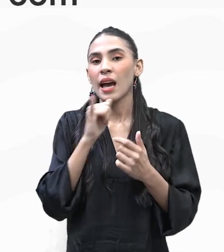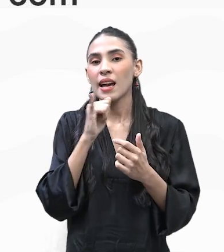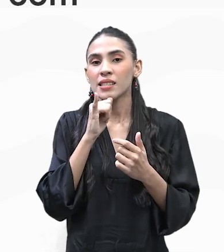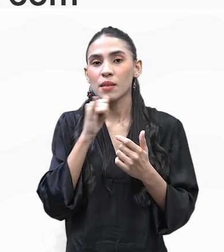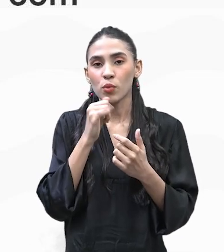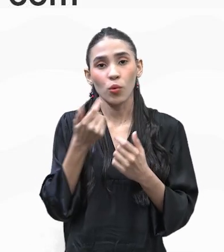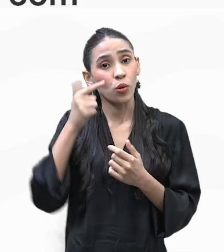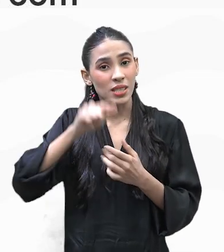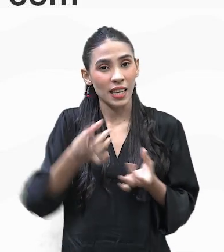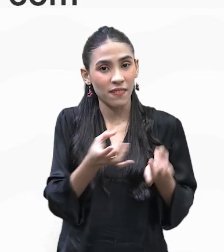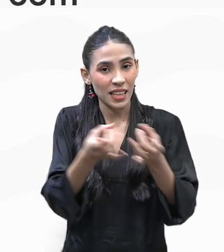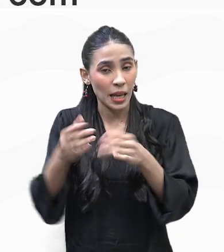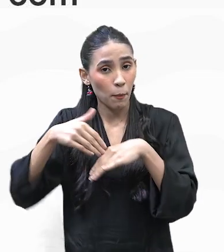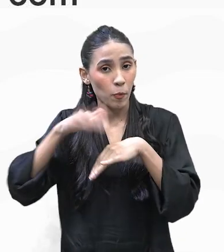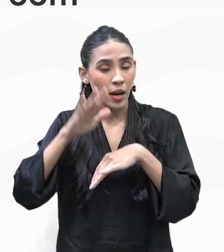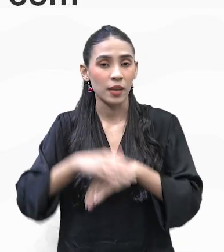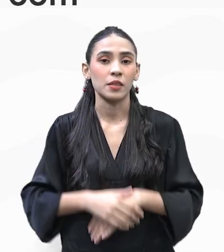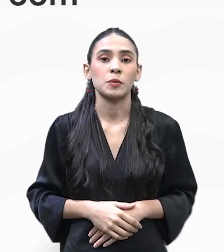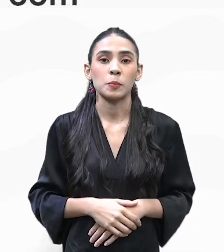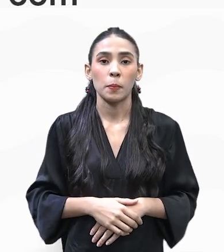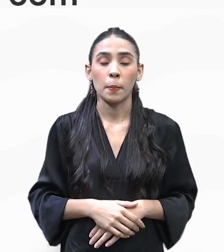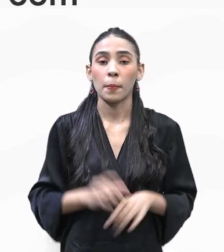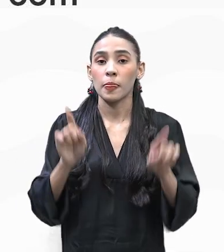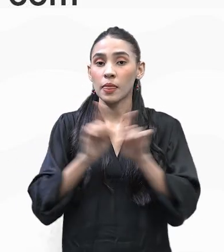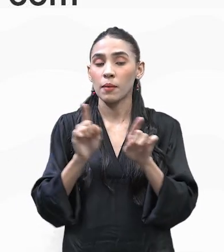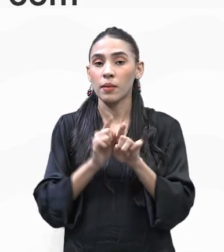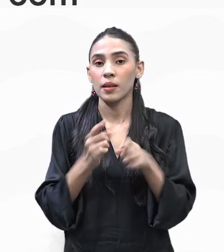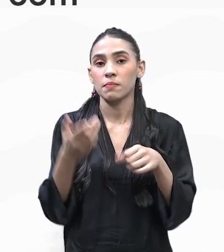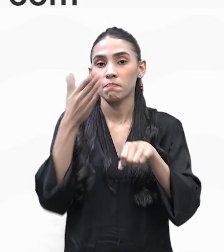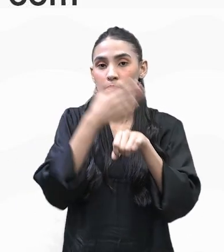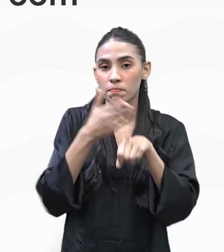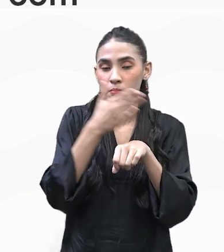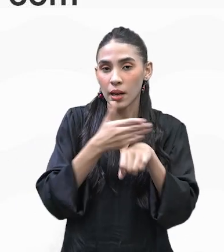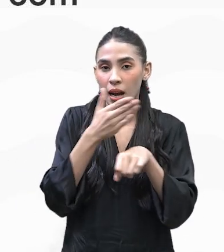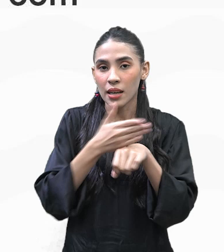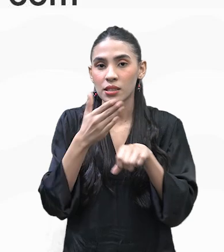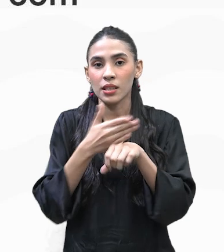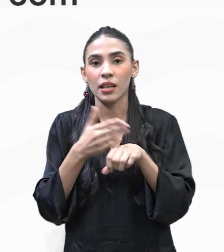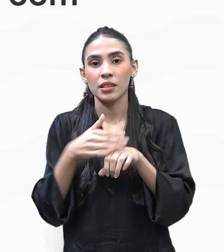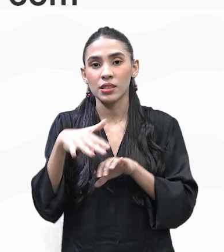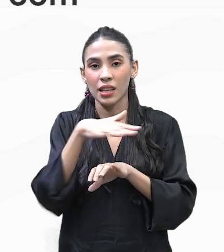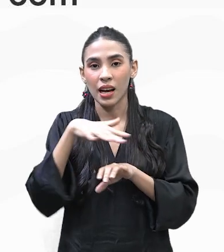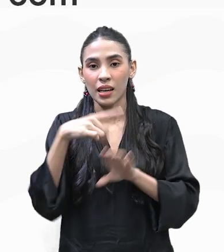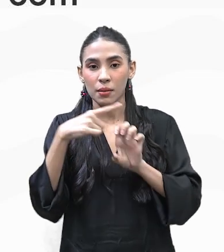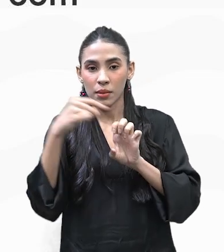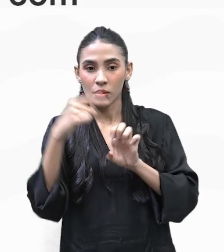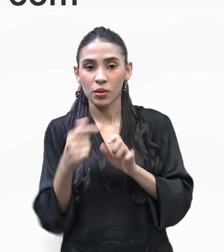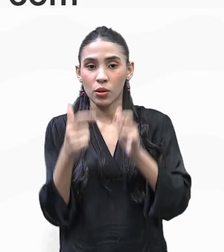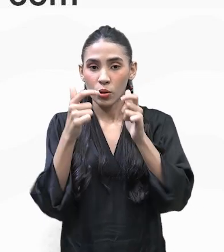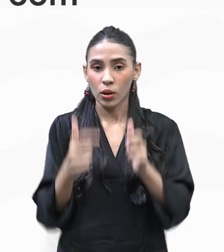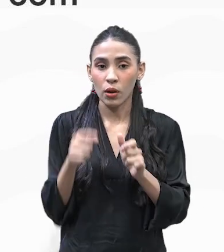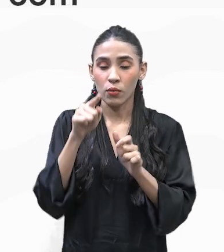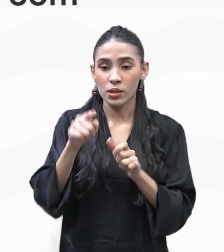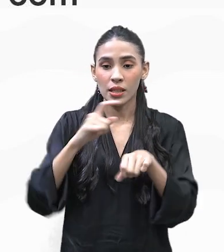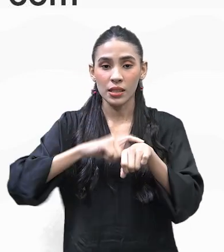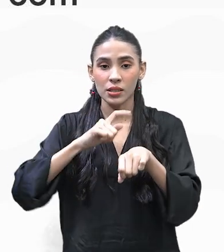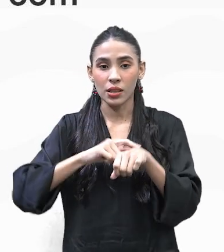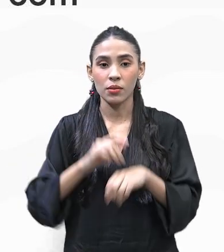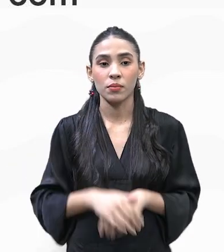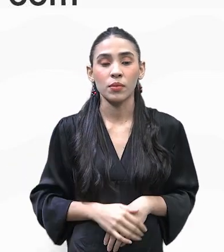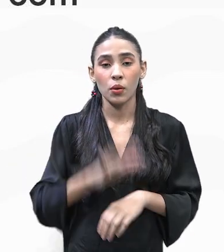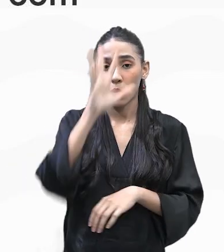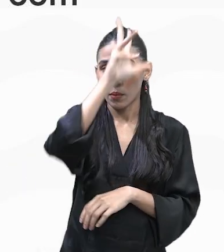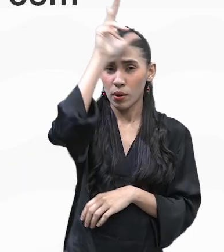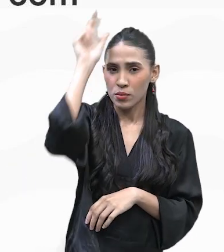comércio, né? Aliar isso a atividades, né? E atitudes empreendedoras na região, no local onde vocês estão. E o